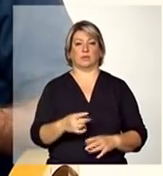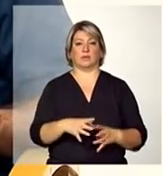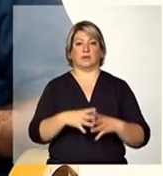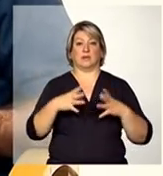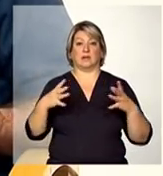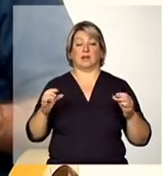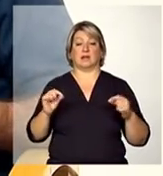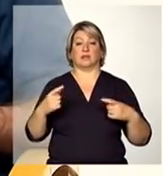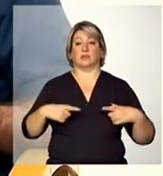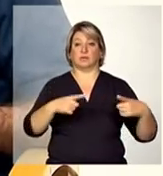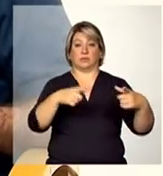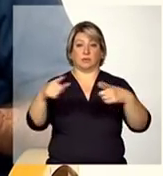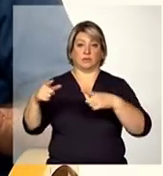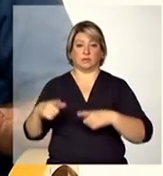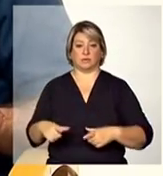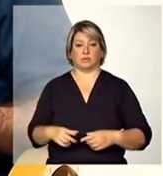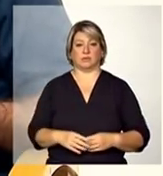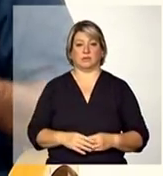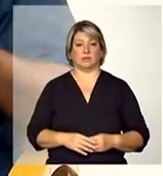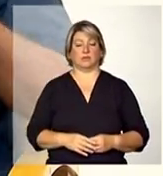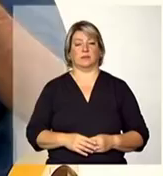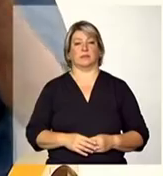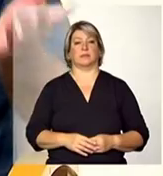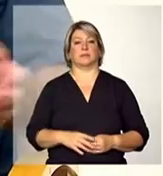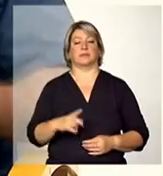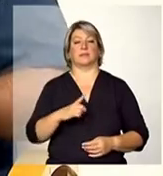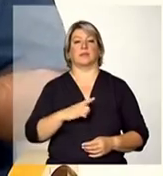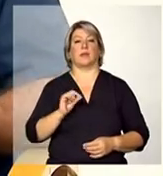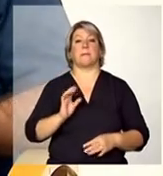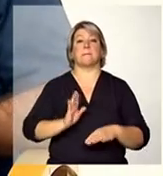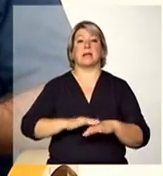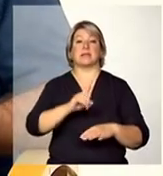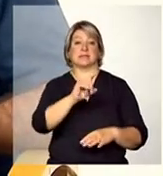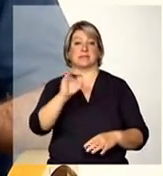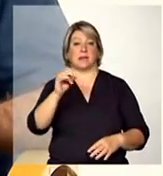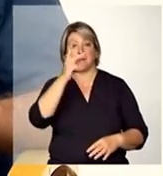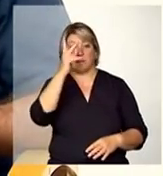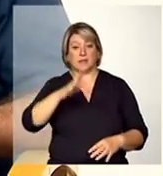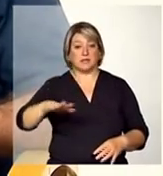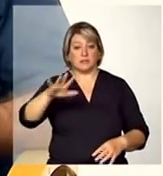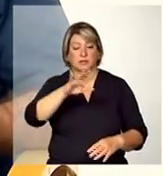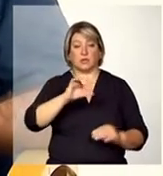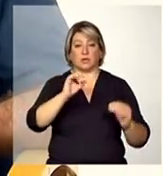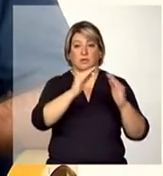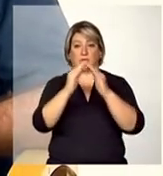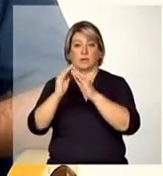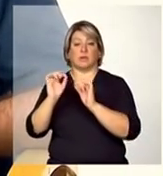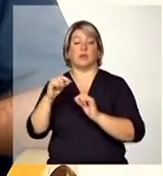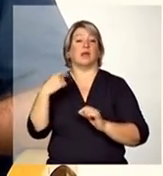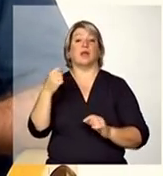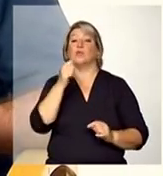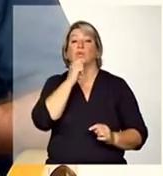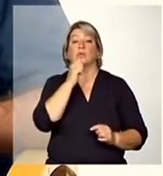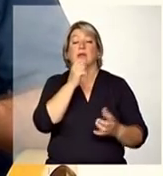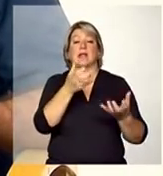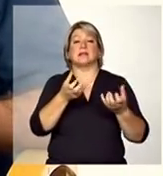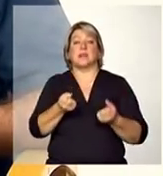hoje institucionalizadas com mais 100 pessoas e que não necessariamente estão recebendo os cuidados e atenção